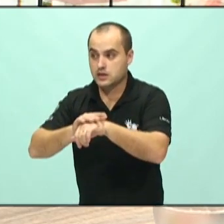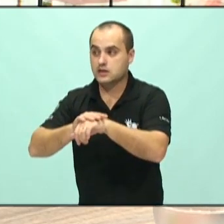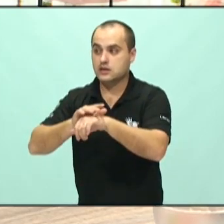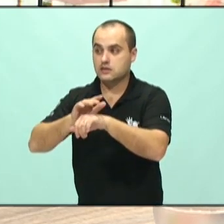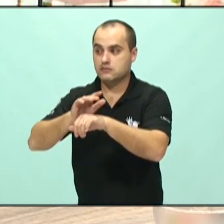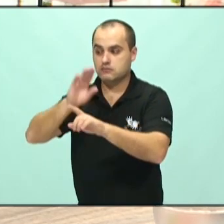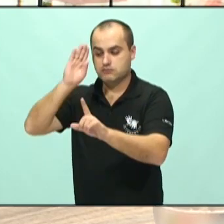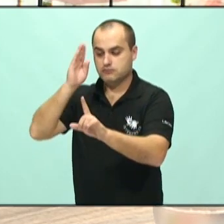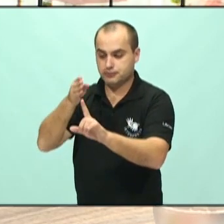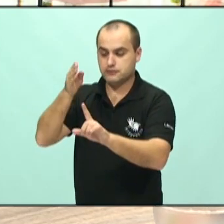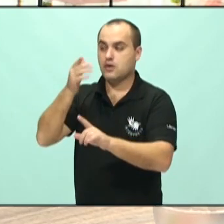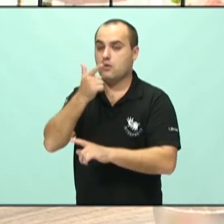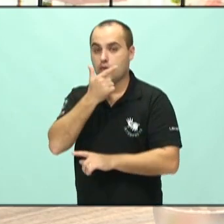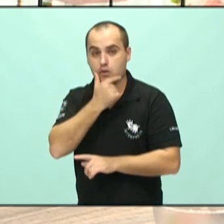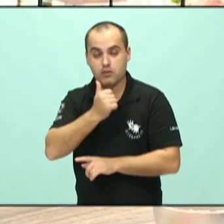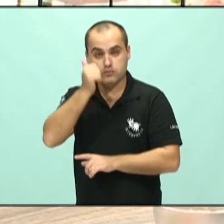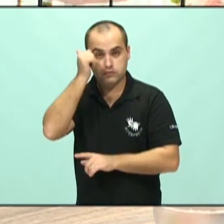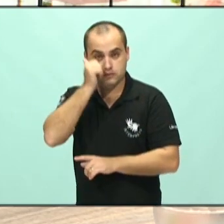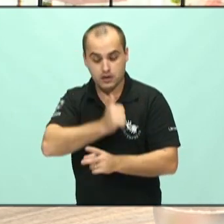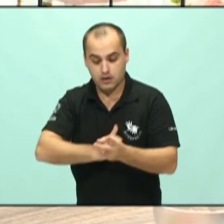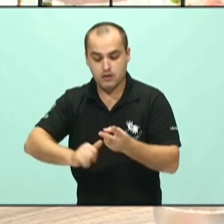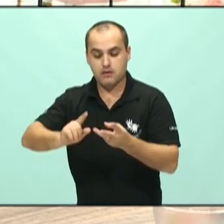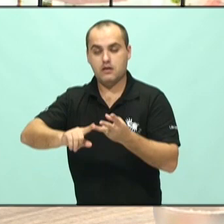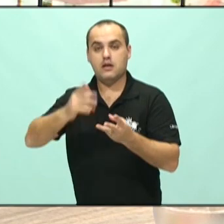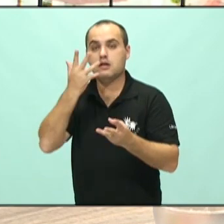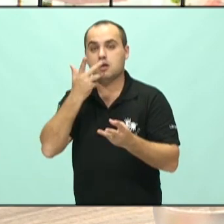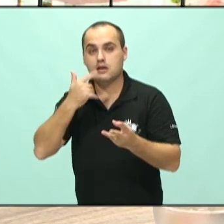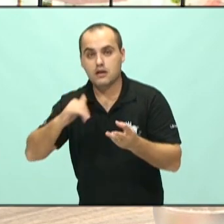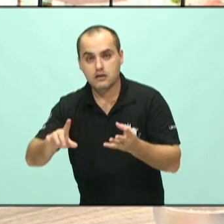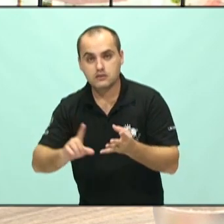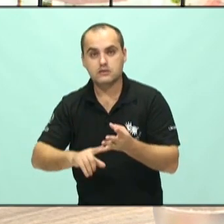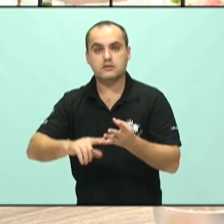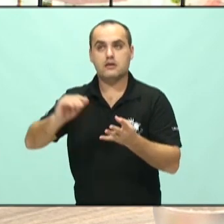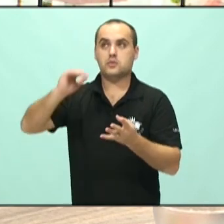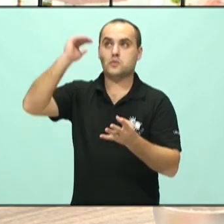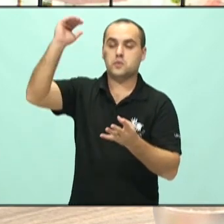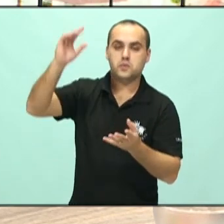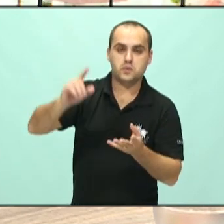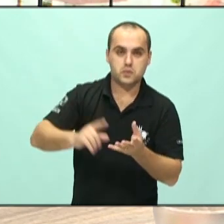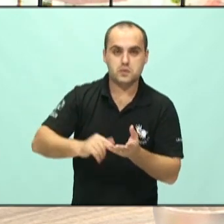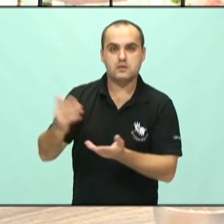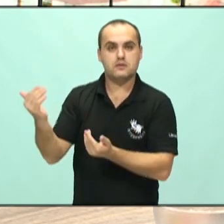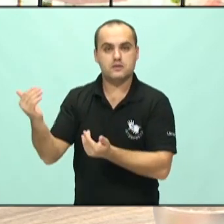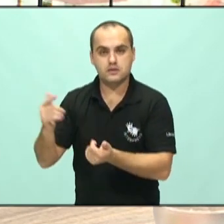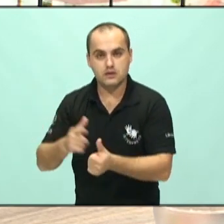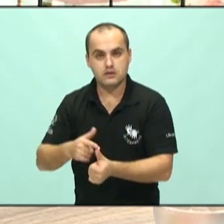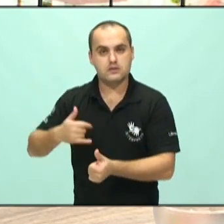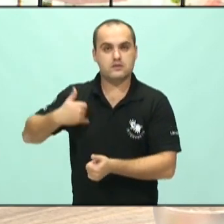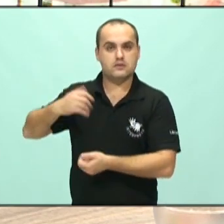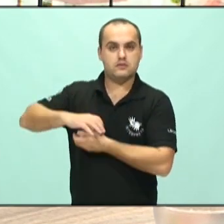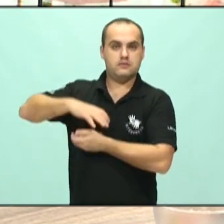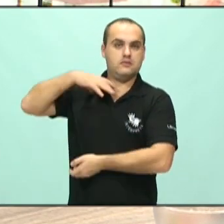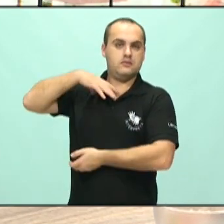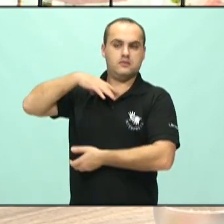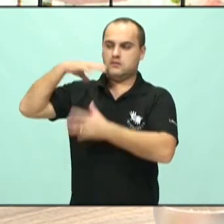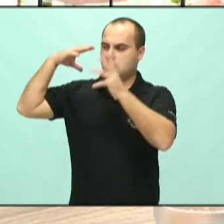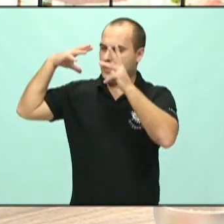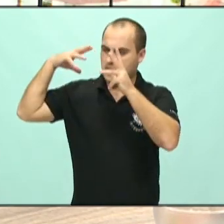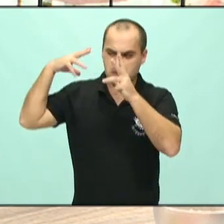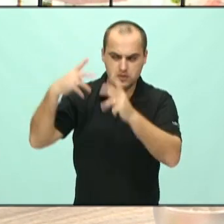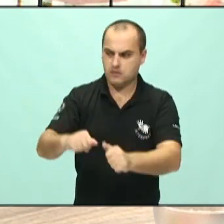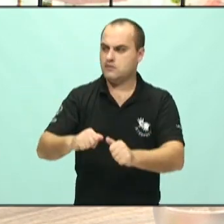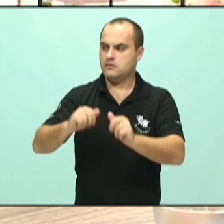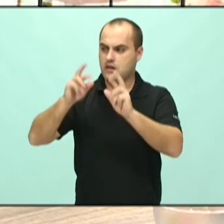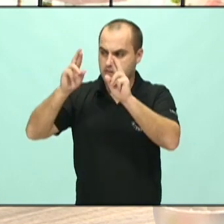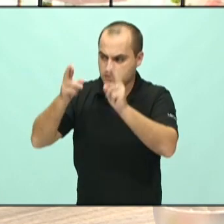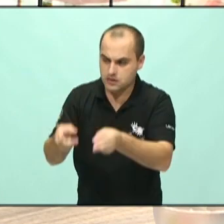crianças, adolescentes, adultos e pessoas na terceira idade, de todas as classes sociais e de todas as regiões? Em algumas